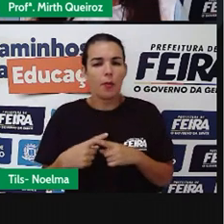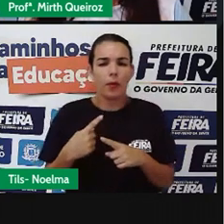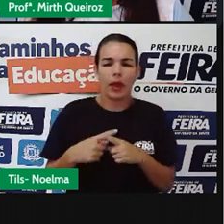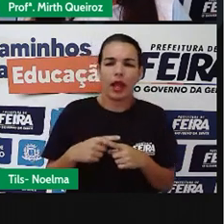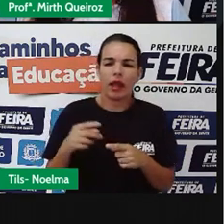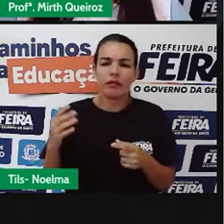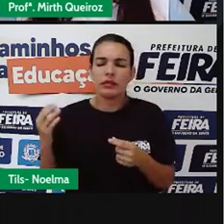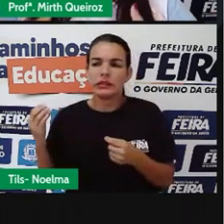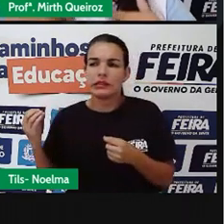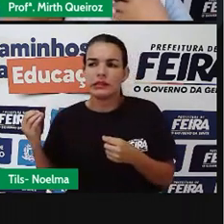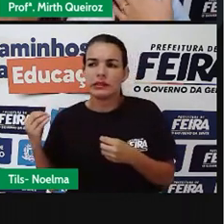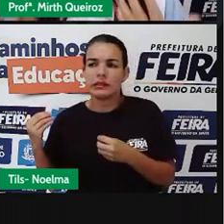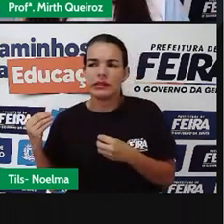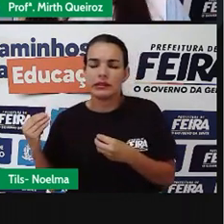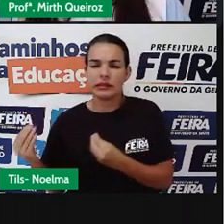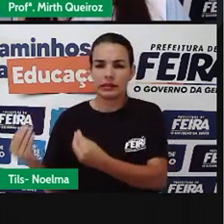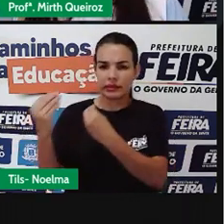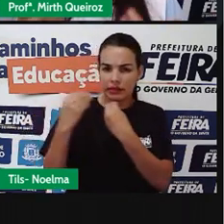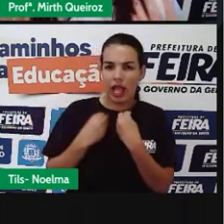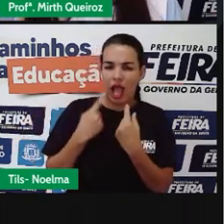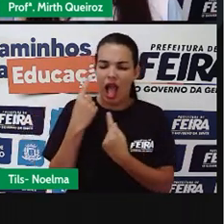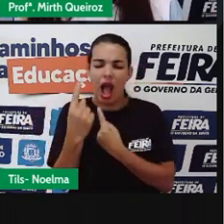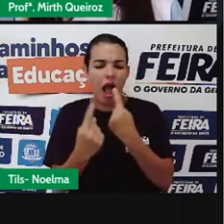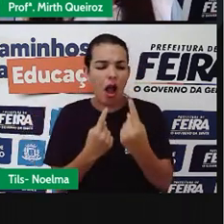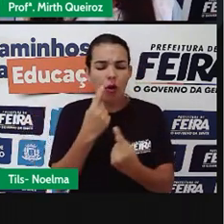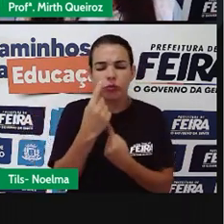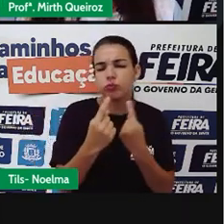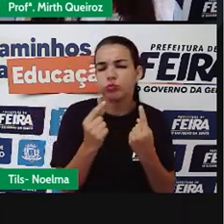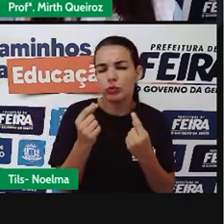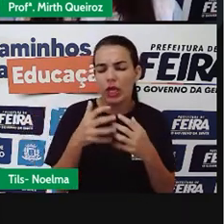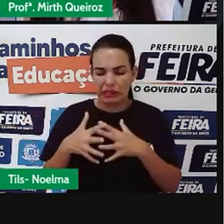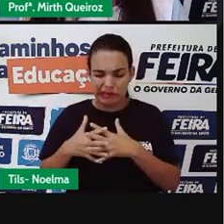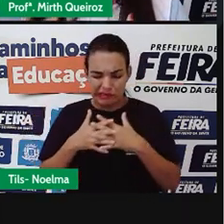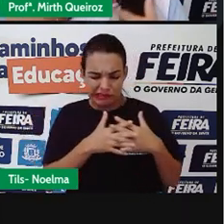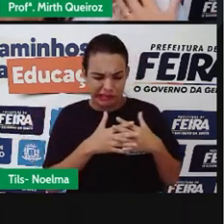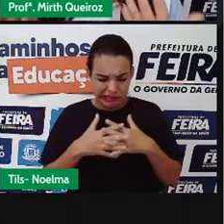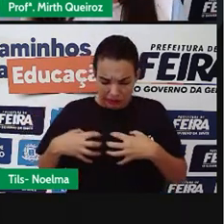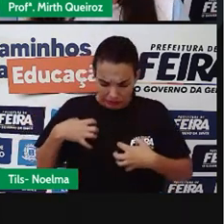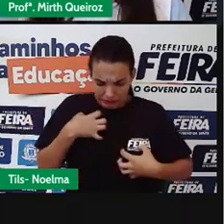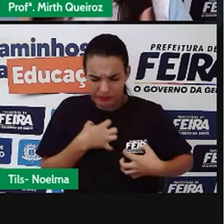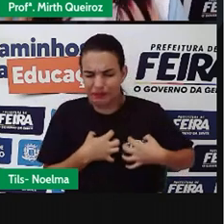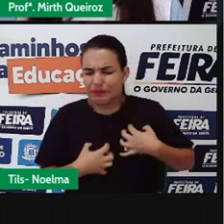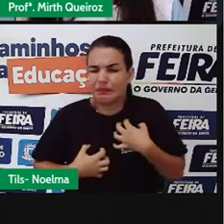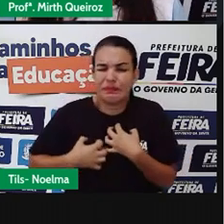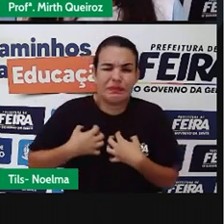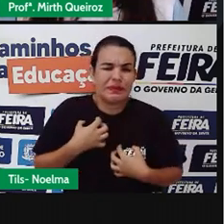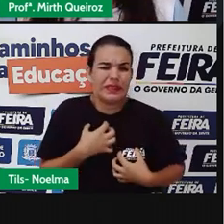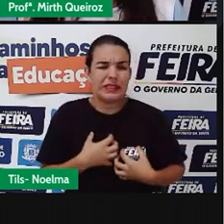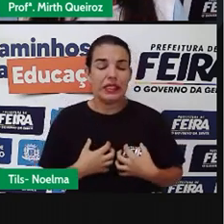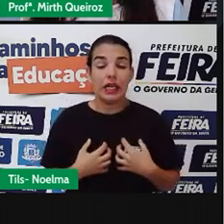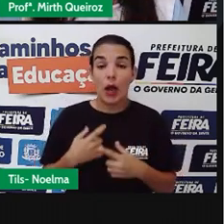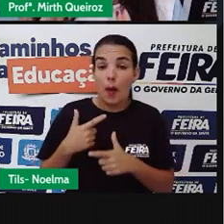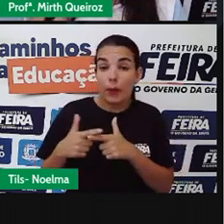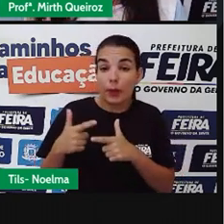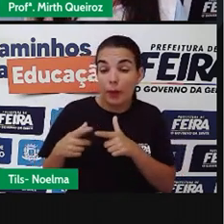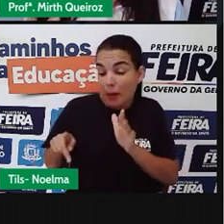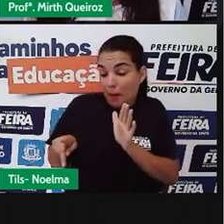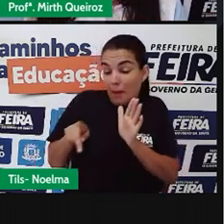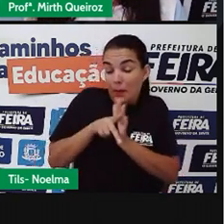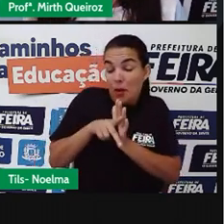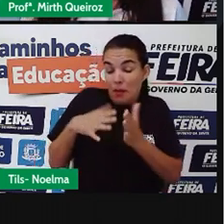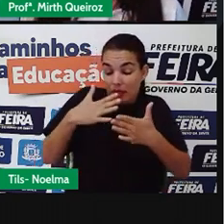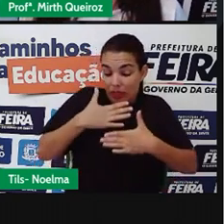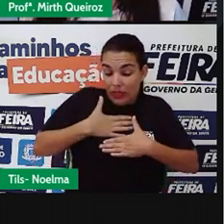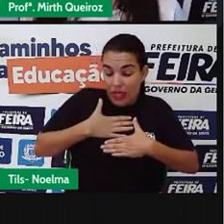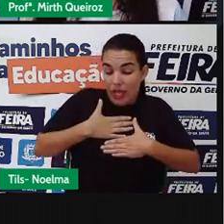conflitos internos, né? Algumas coisas, alguns problemas que atingem